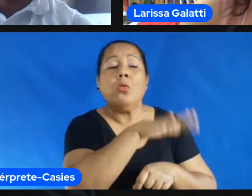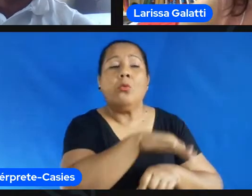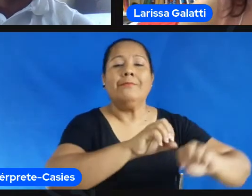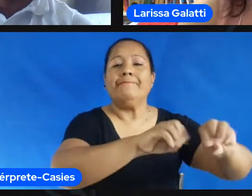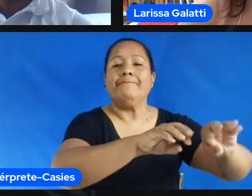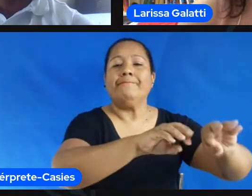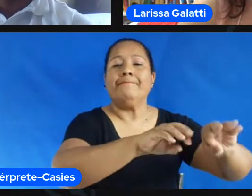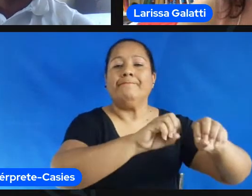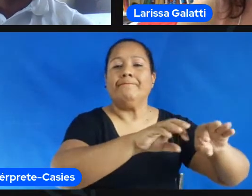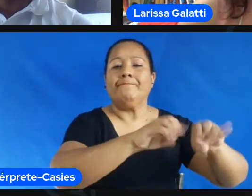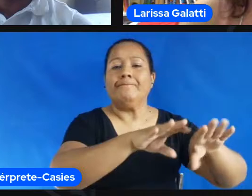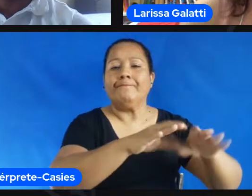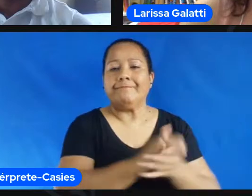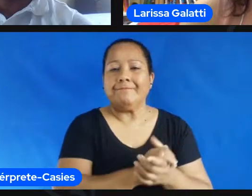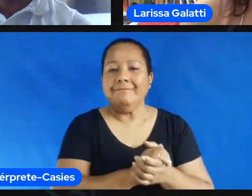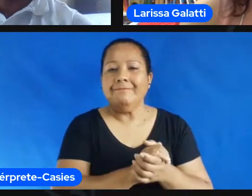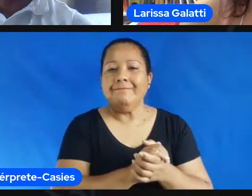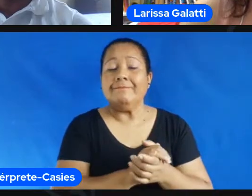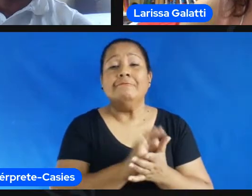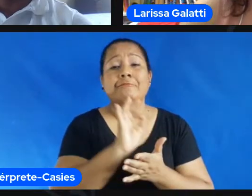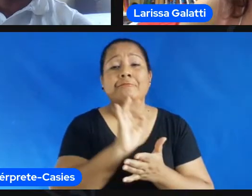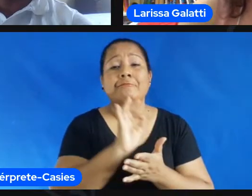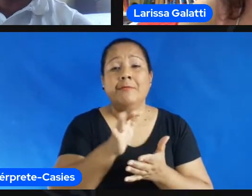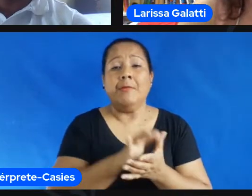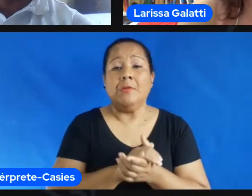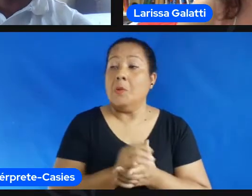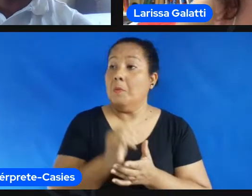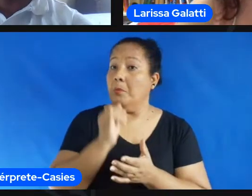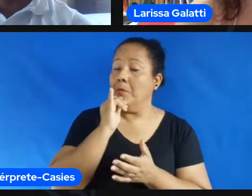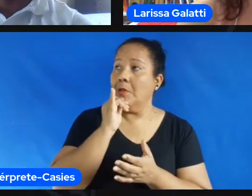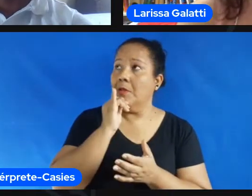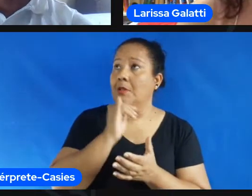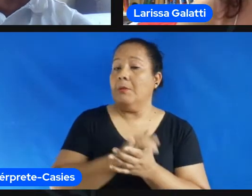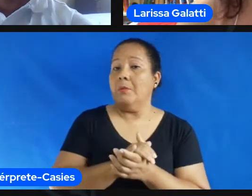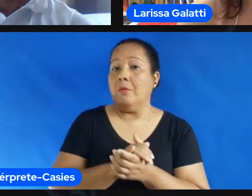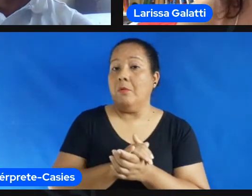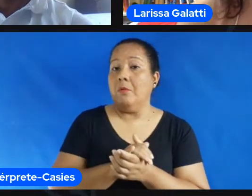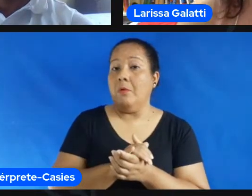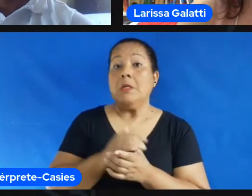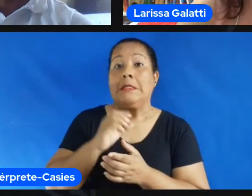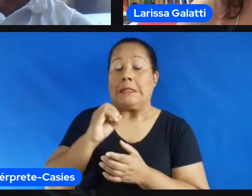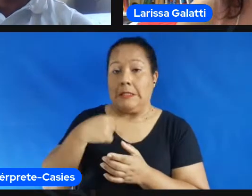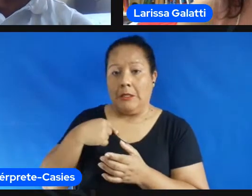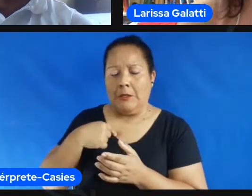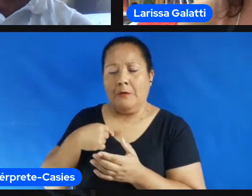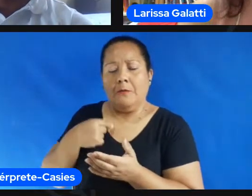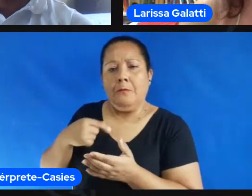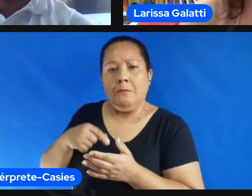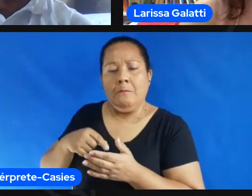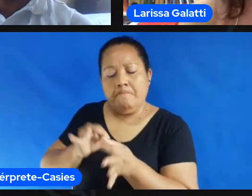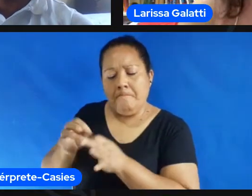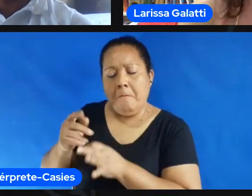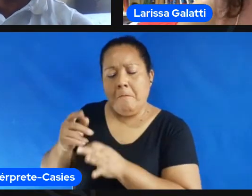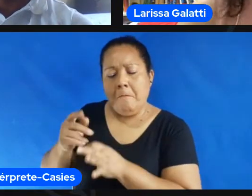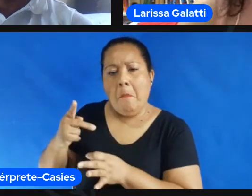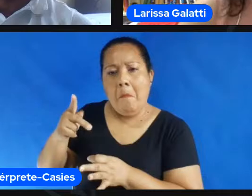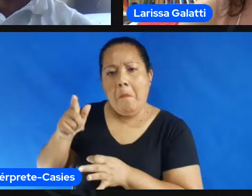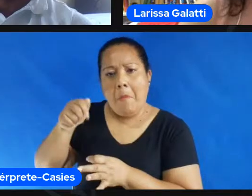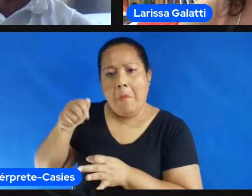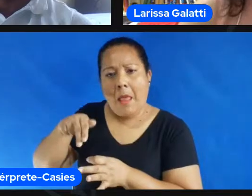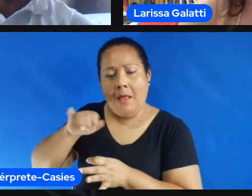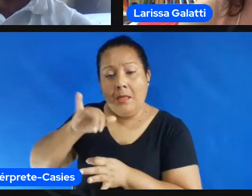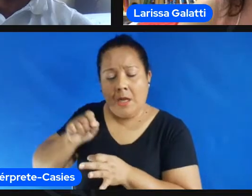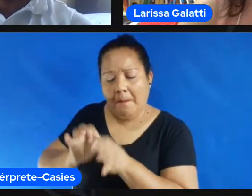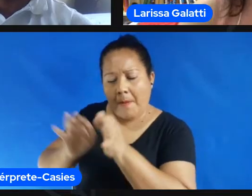45 minutos pra dar aula que eu dava 10 anos atrás eu vou gastar pra tentar uma coisa diferente então como é que eu consigo colocar